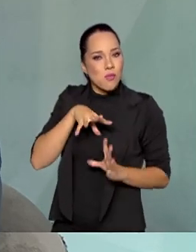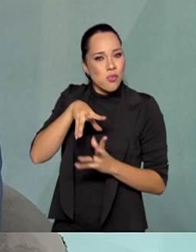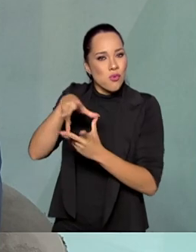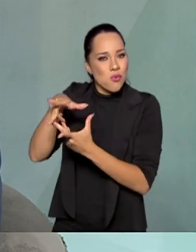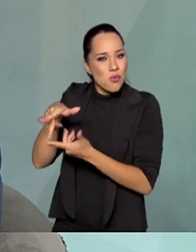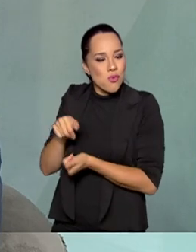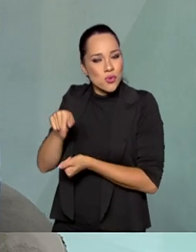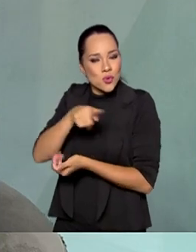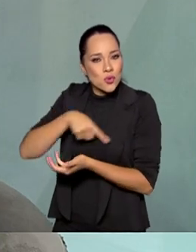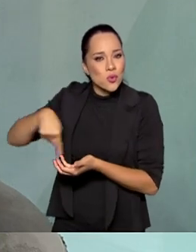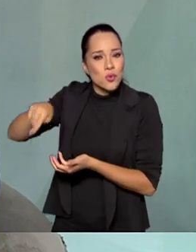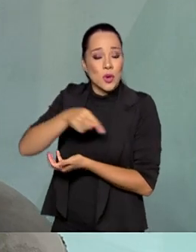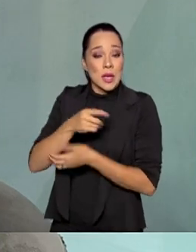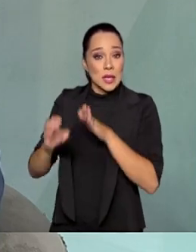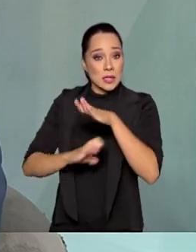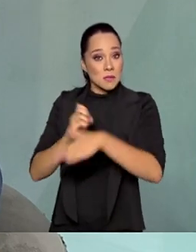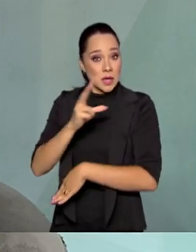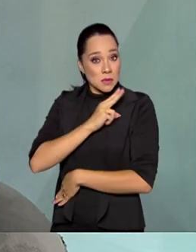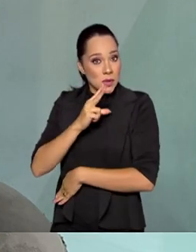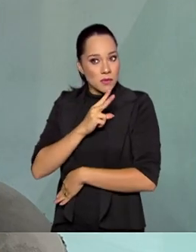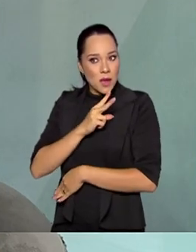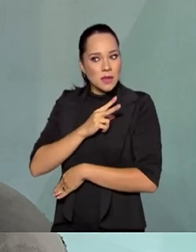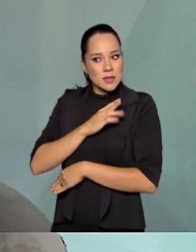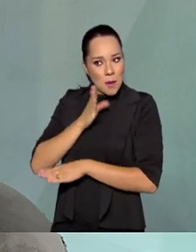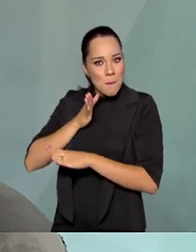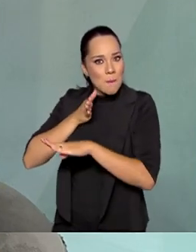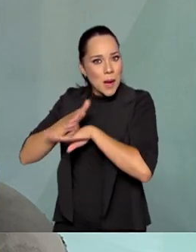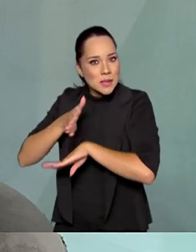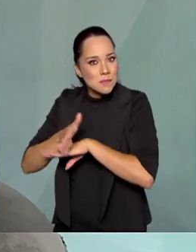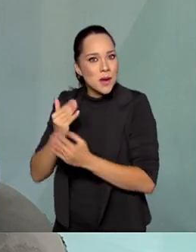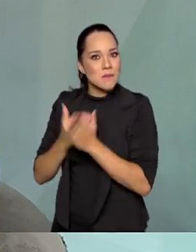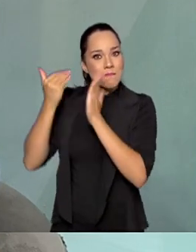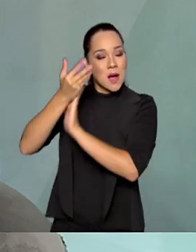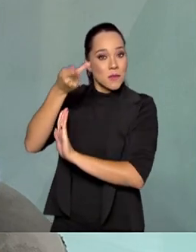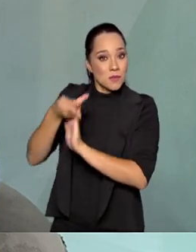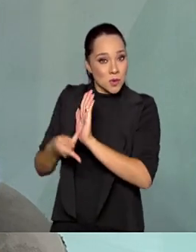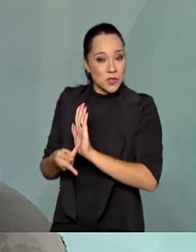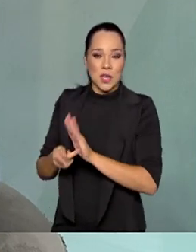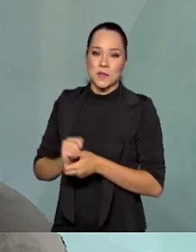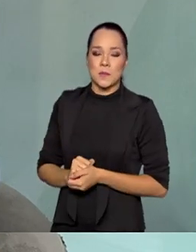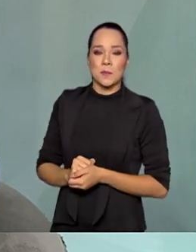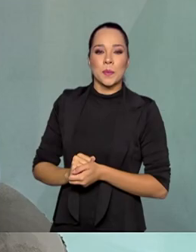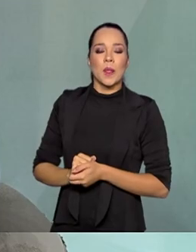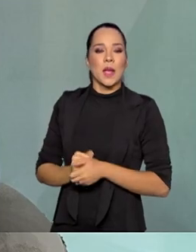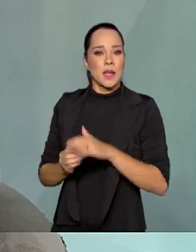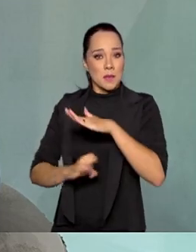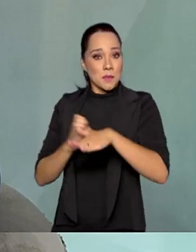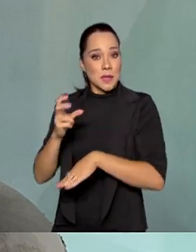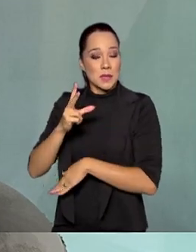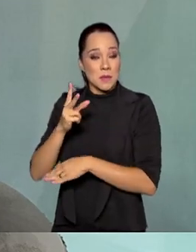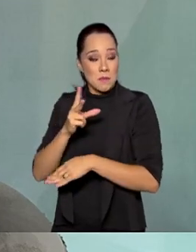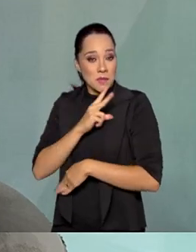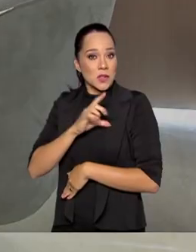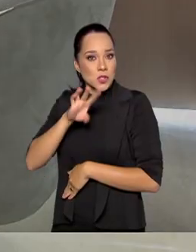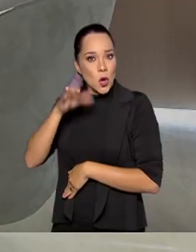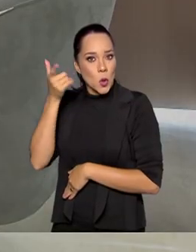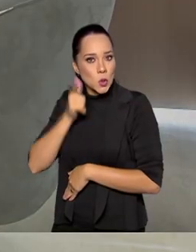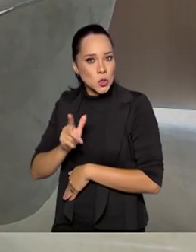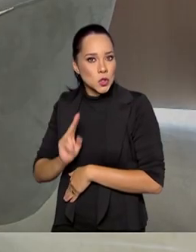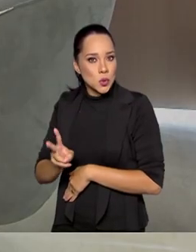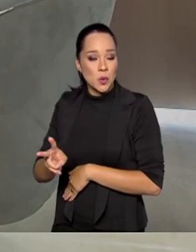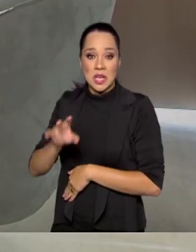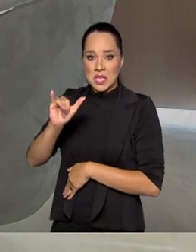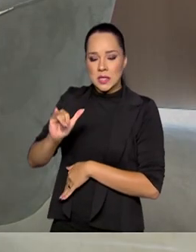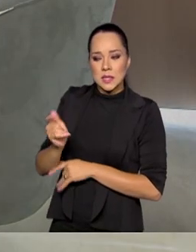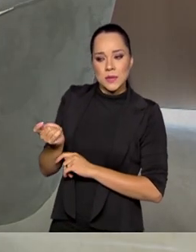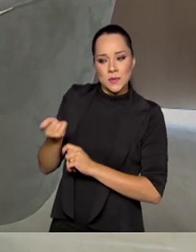é que a iniciativa privada está se assenhorando cada vez mais dos projetos e a iniciativa privada só pode se manter se o negócio